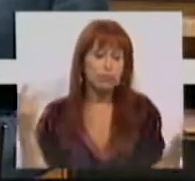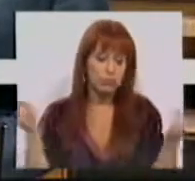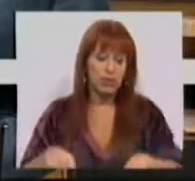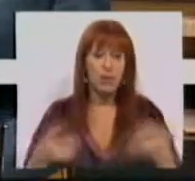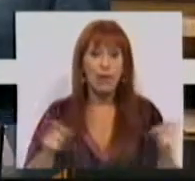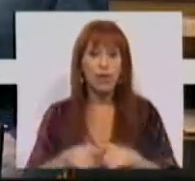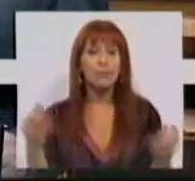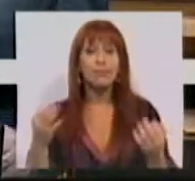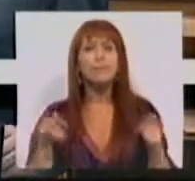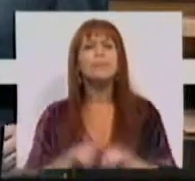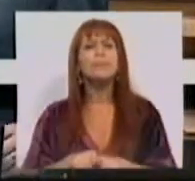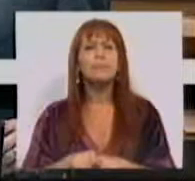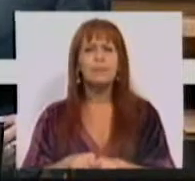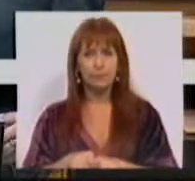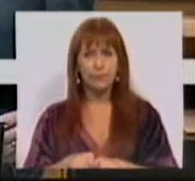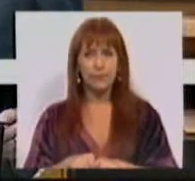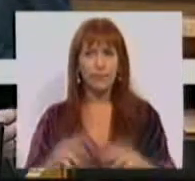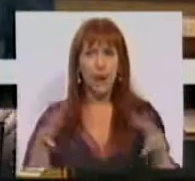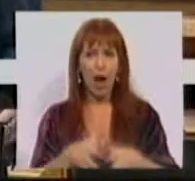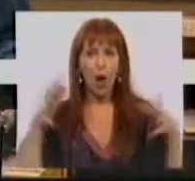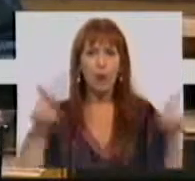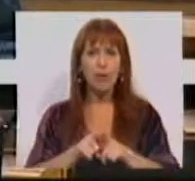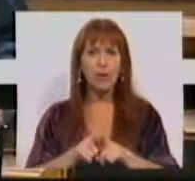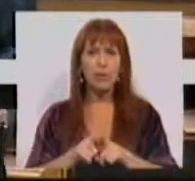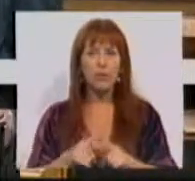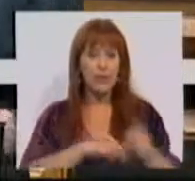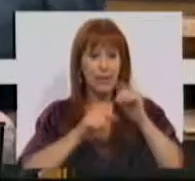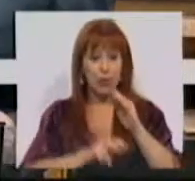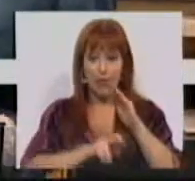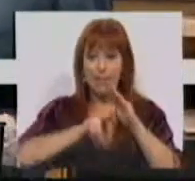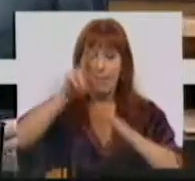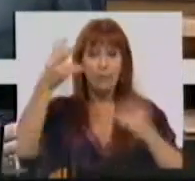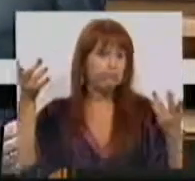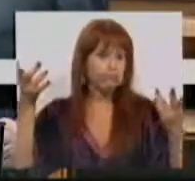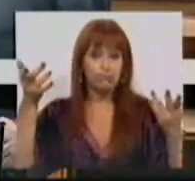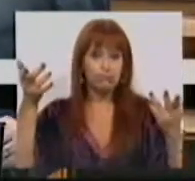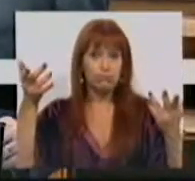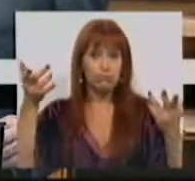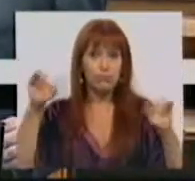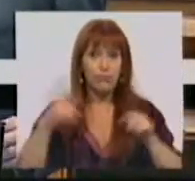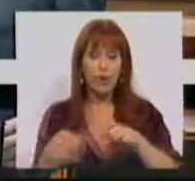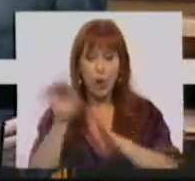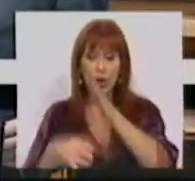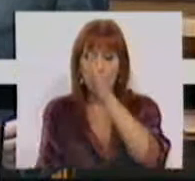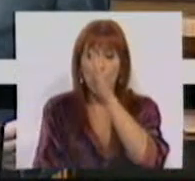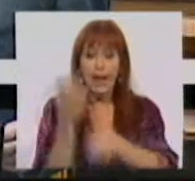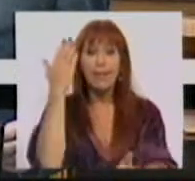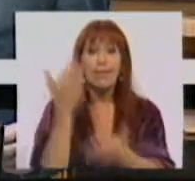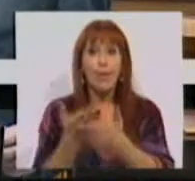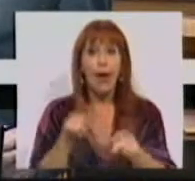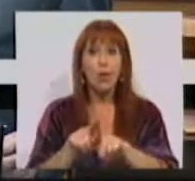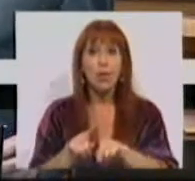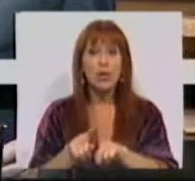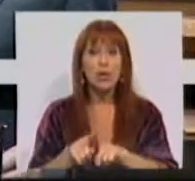obviamente de aumenta ou do aumento da temperatura criar condições para